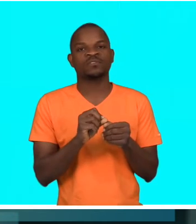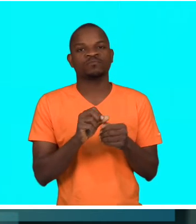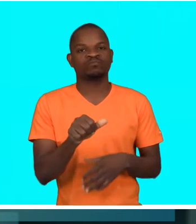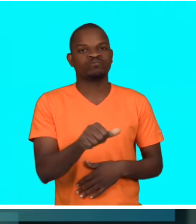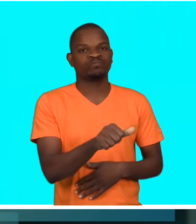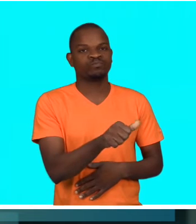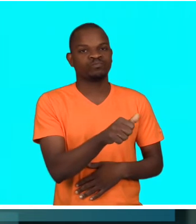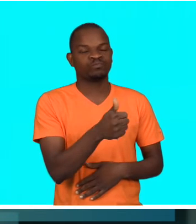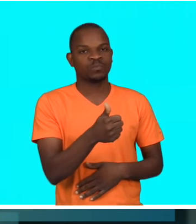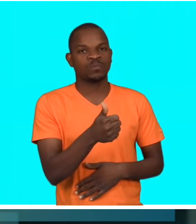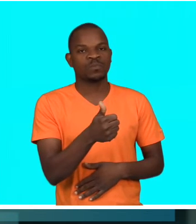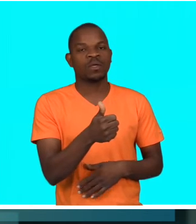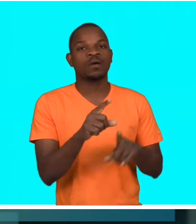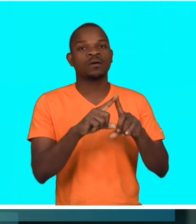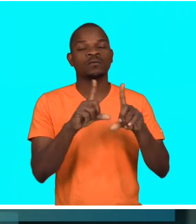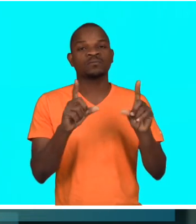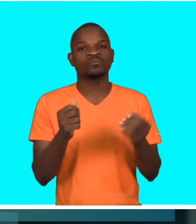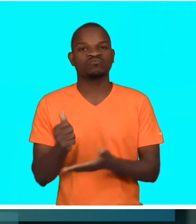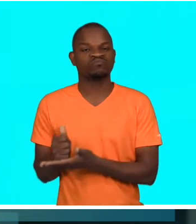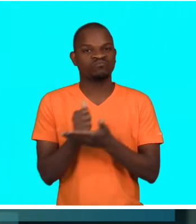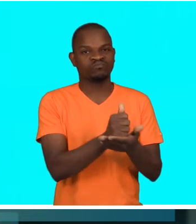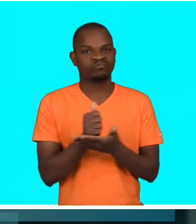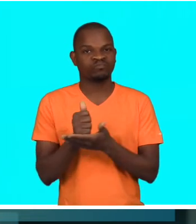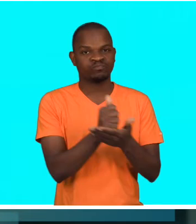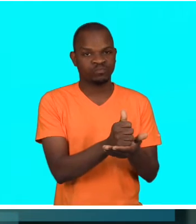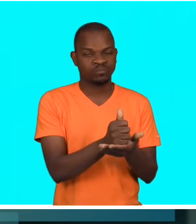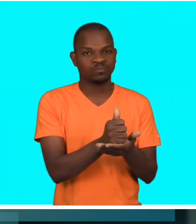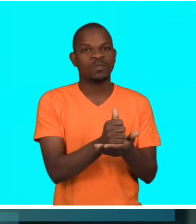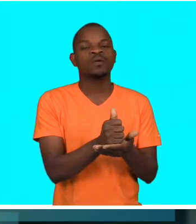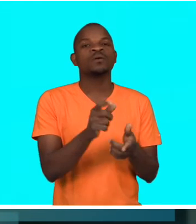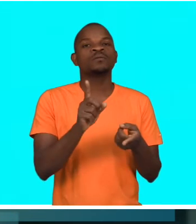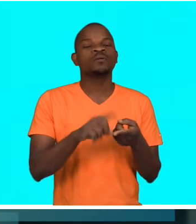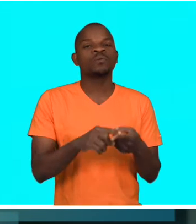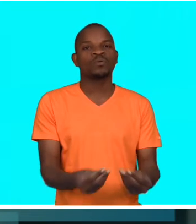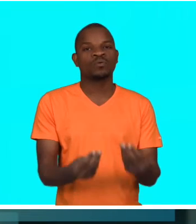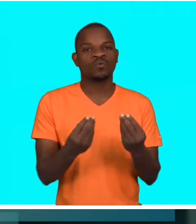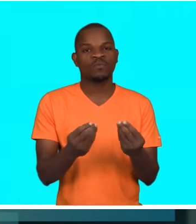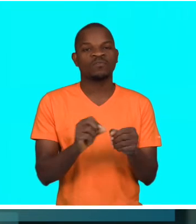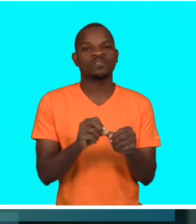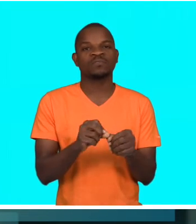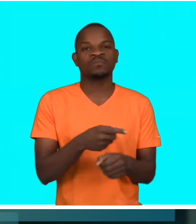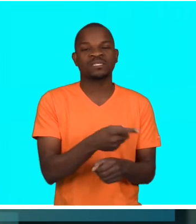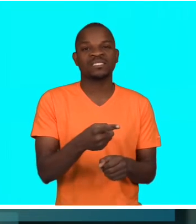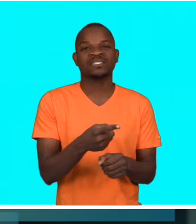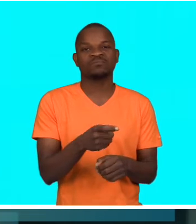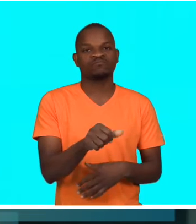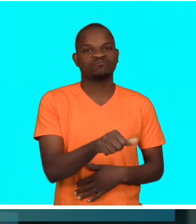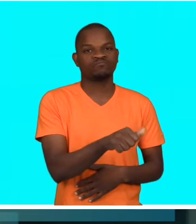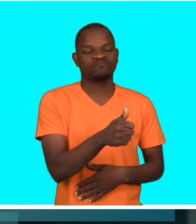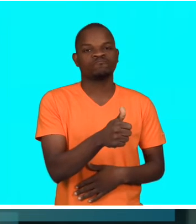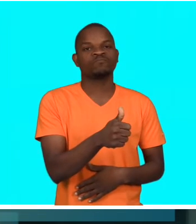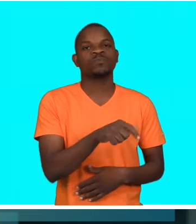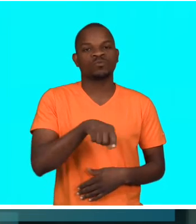nós poderemos melhorar o nosso programa e como é que da melhor forma poderemos prestar